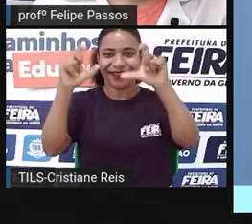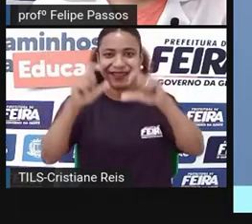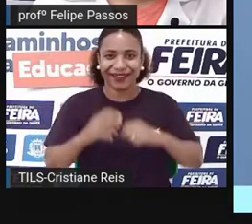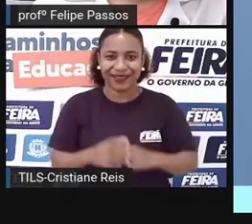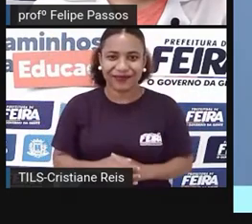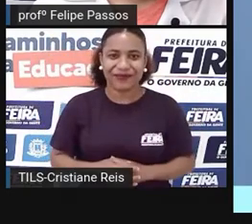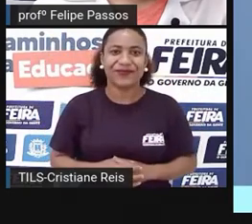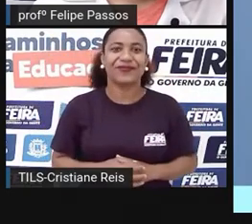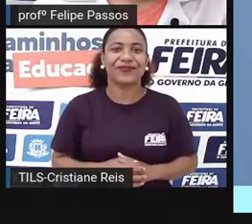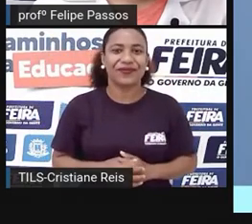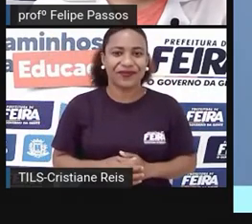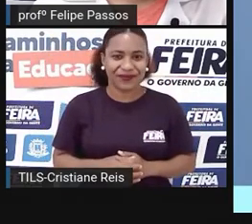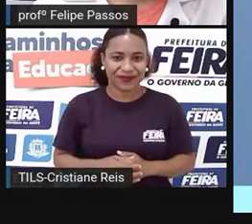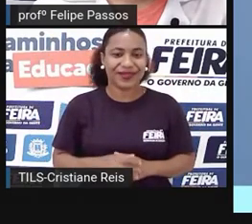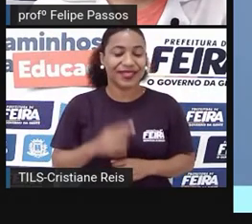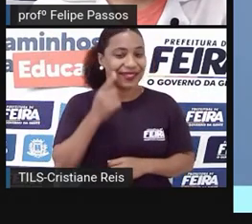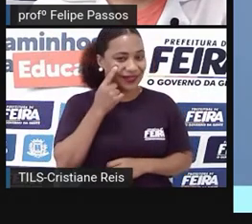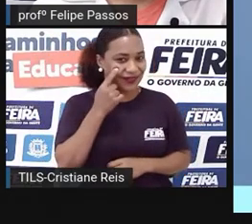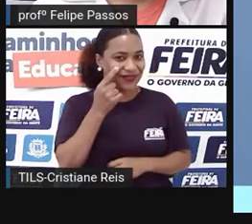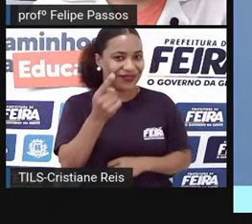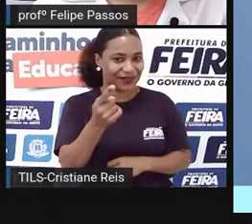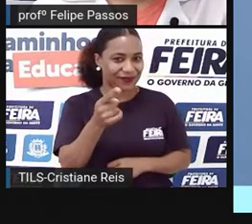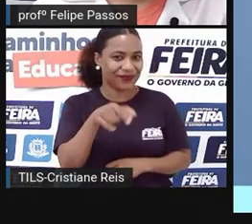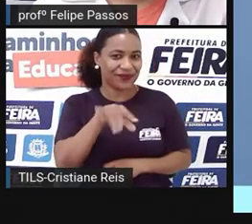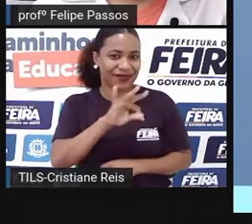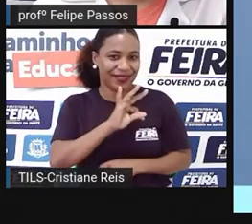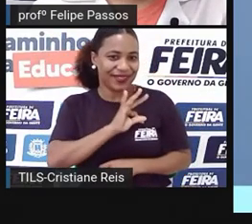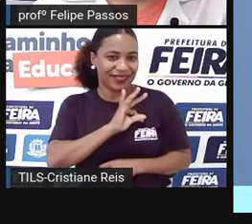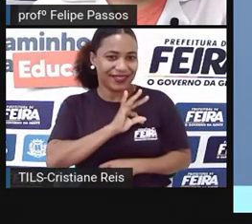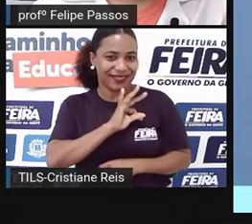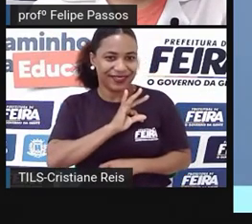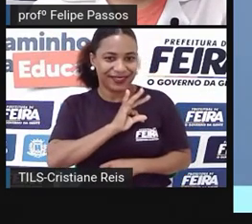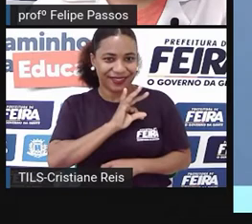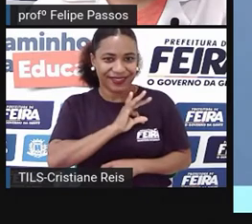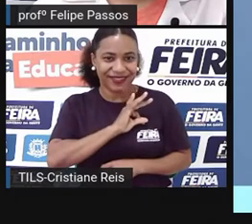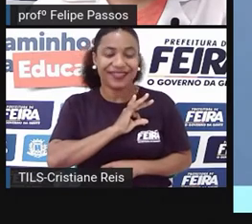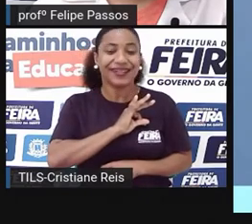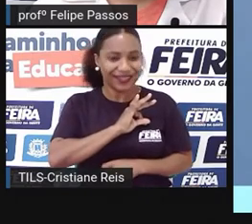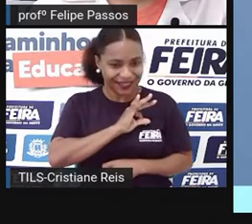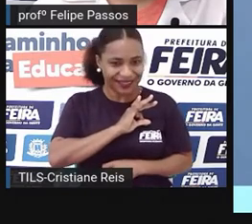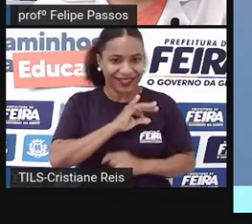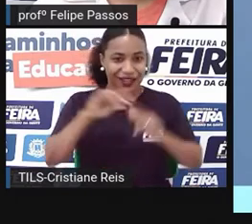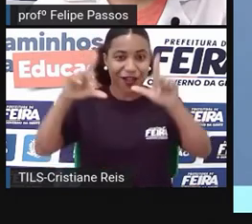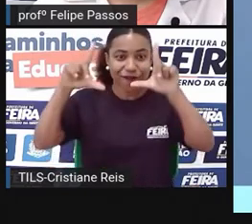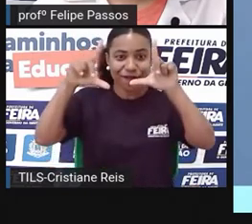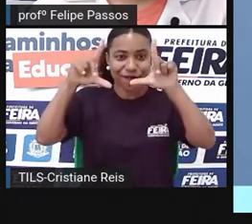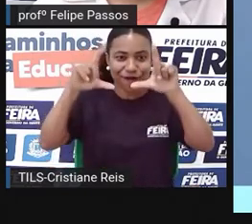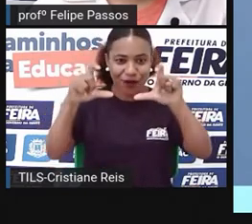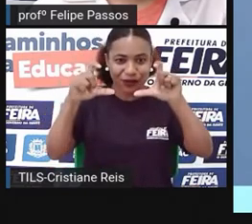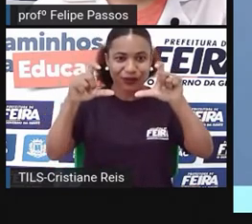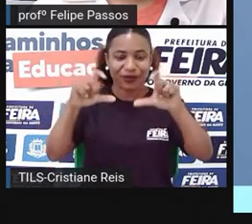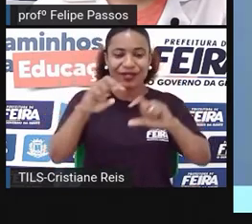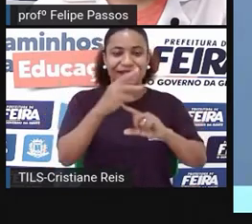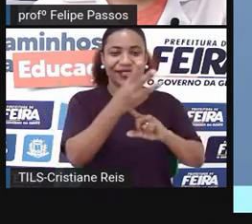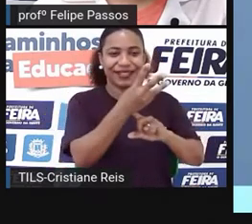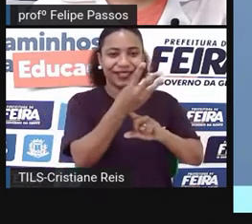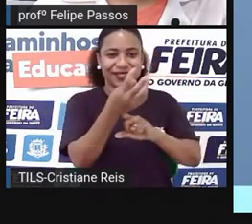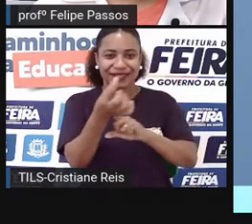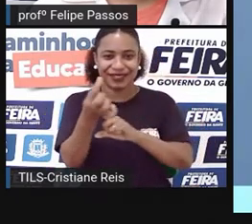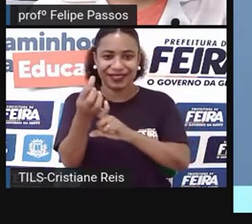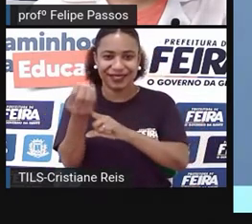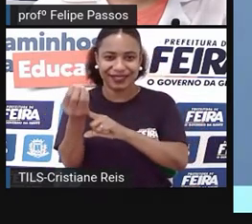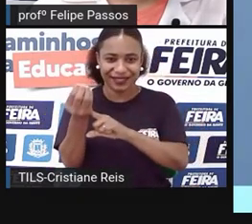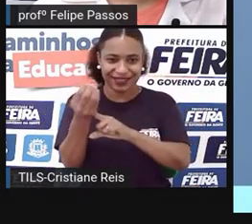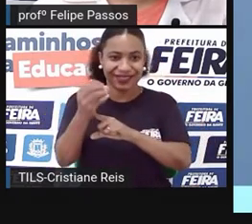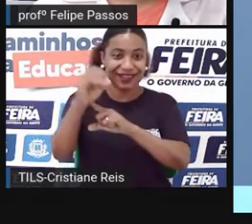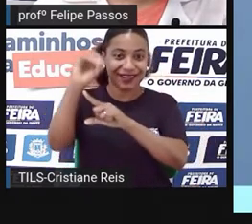Isso aí é uma técnica de você fazer uma foto em 360 graus, aí é o drone, eu estou com o drone,